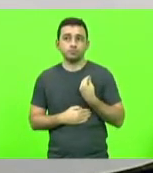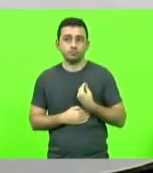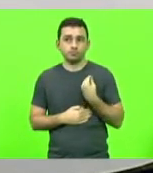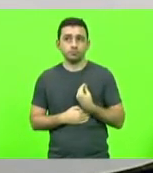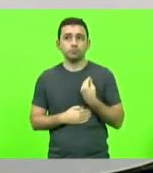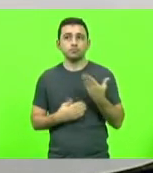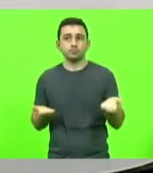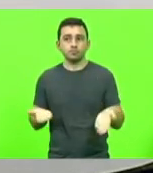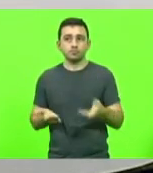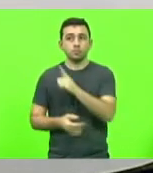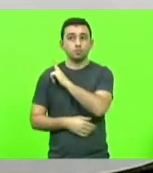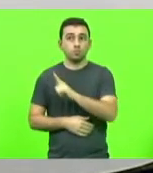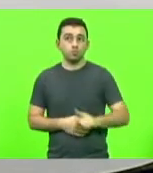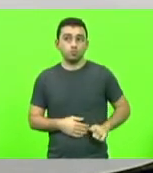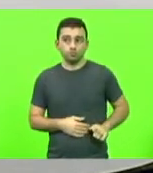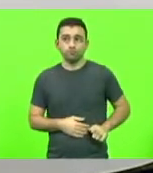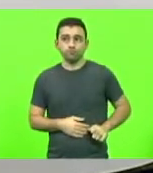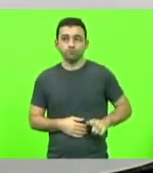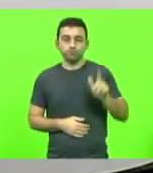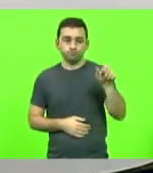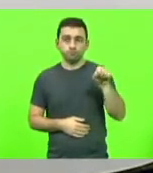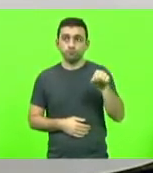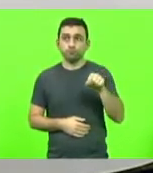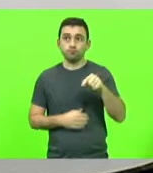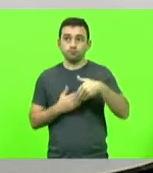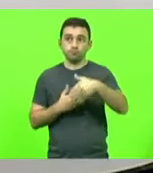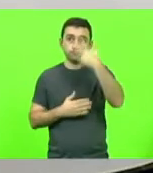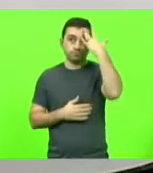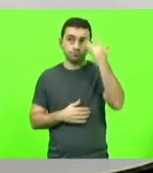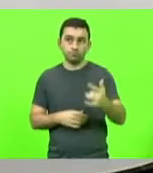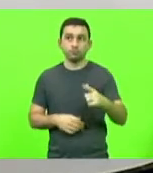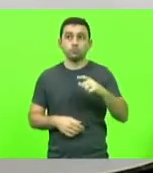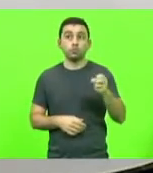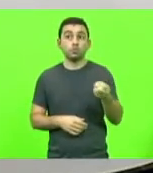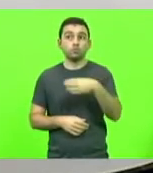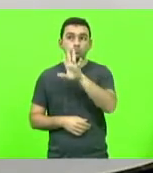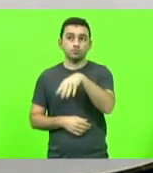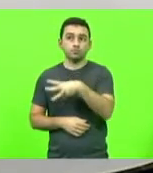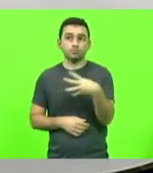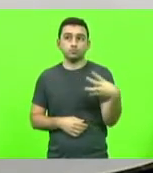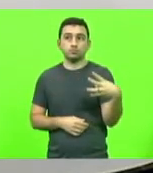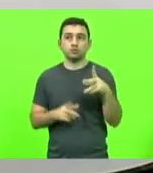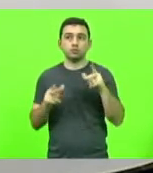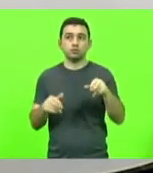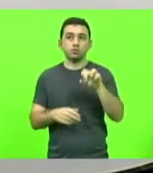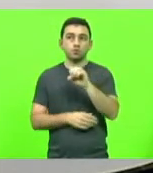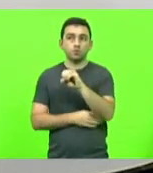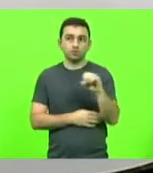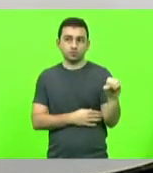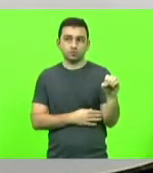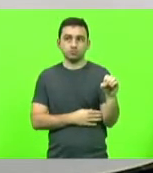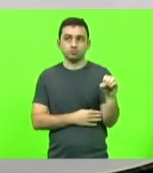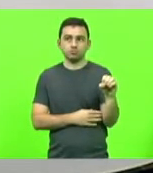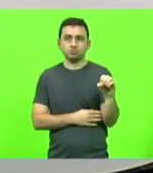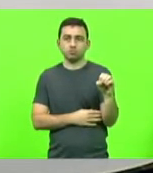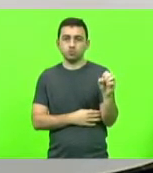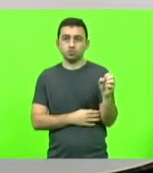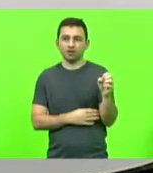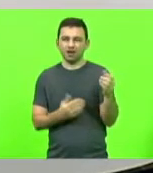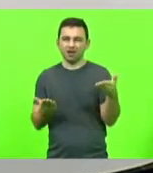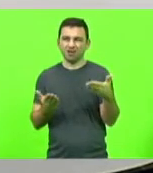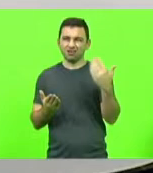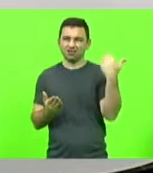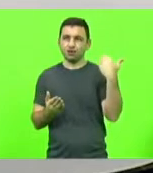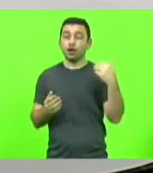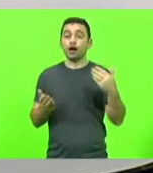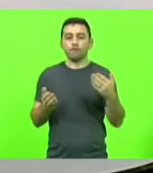O governador, partir de amanhã, repete nova agenda, como fez no Oeste recentemente, o deputado Sopelso, agora